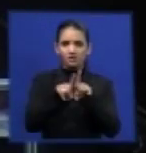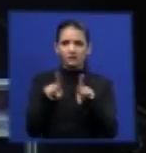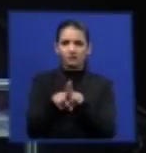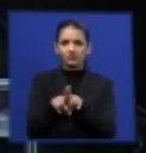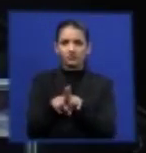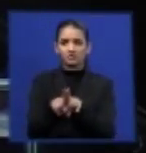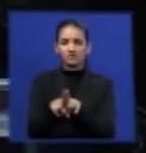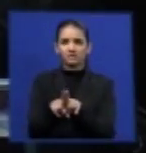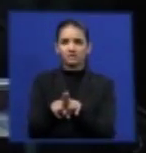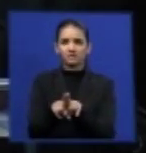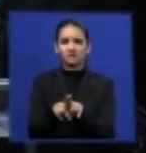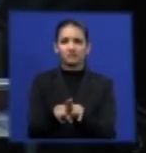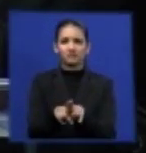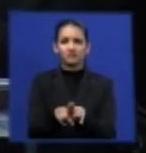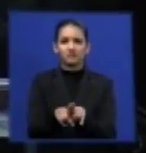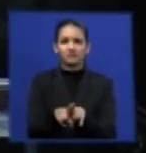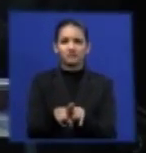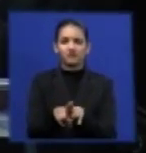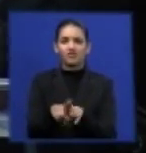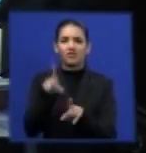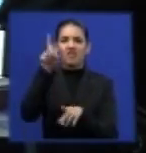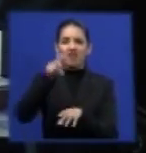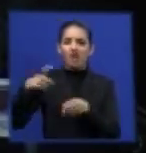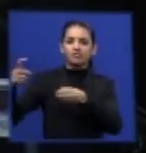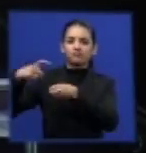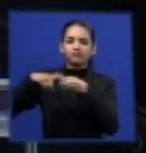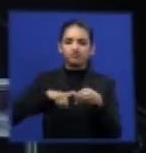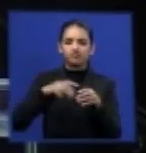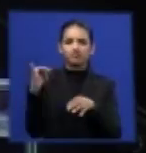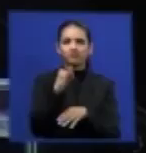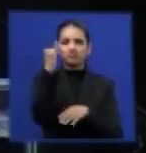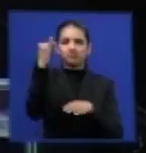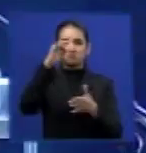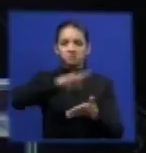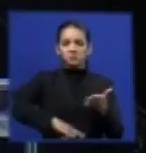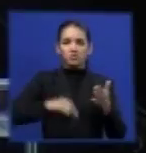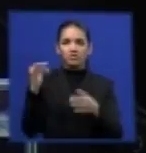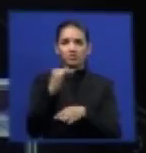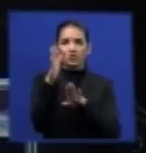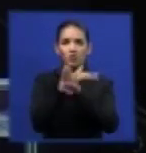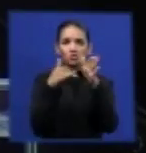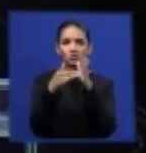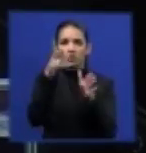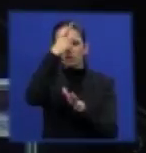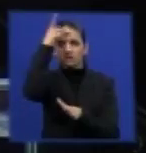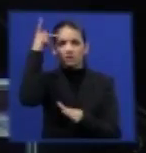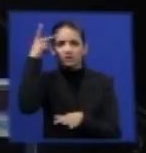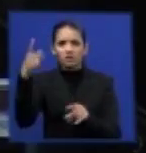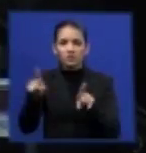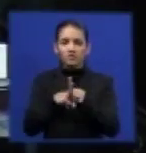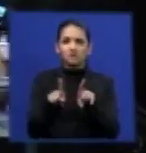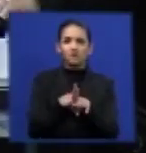esferas, é o nosso tratado de Kyoto. Que todos, se for tratado de Kyoto,